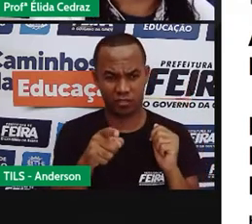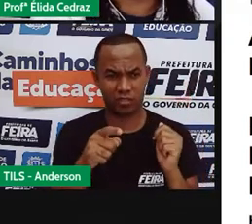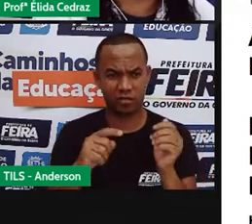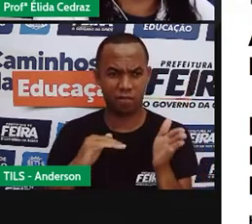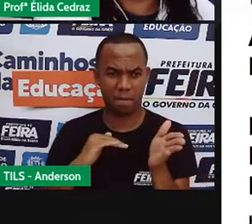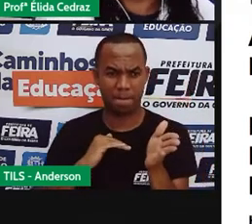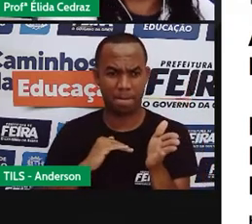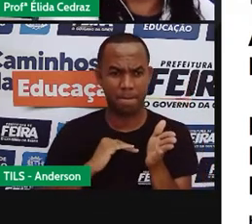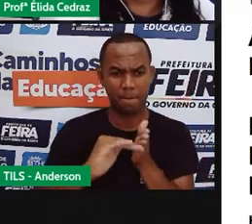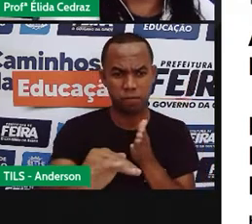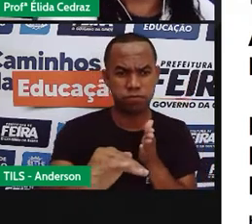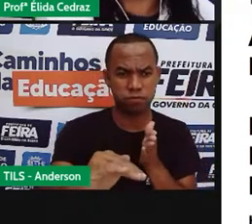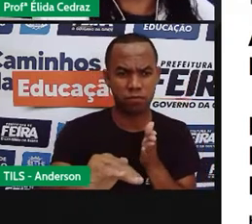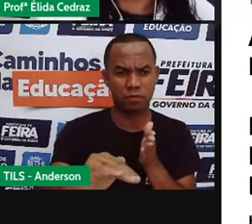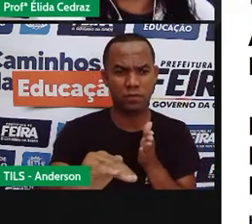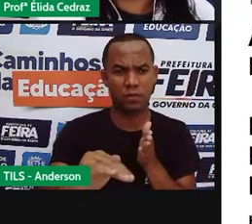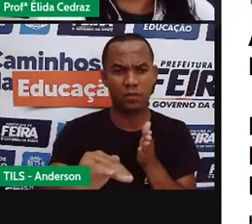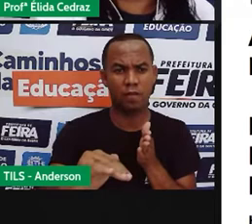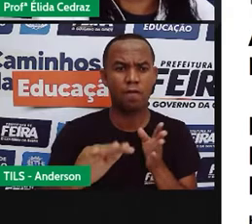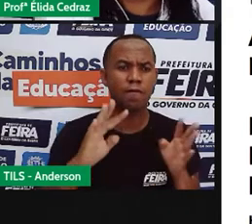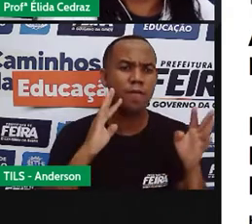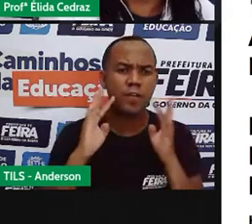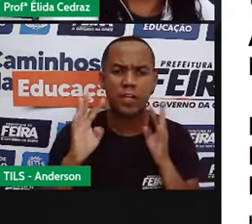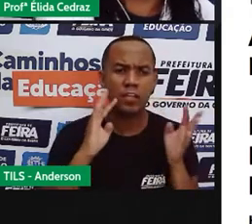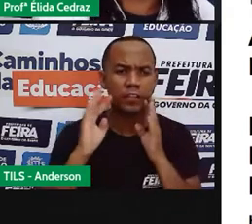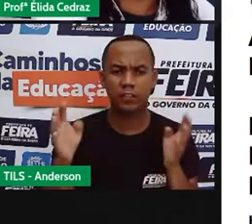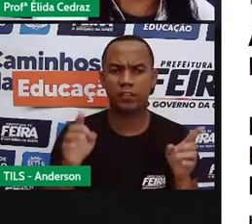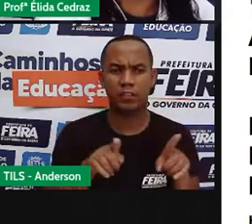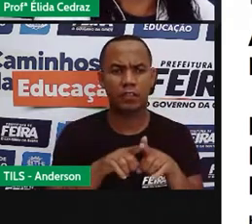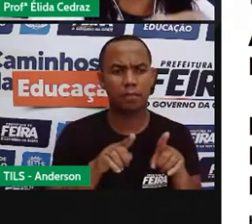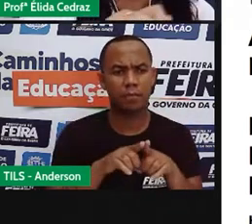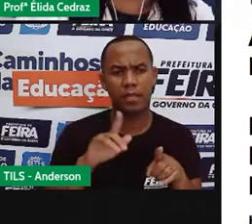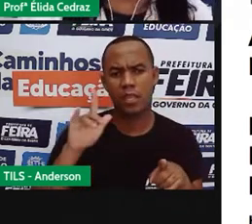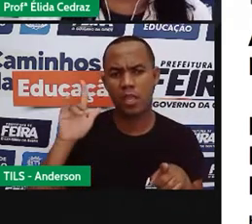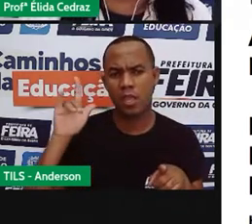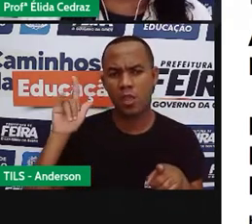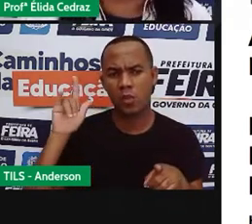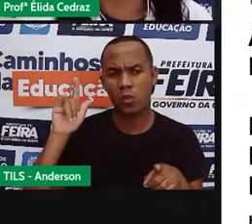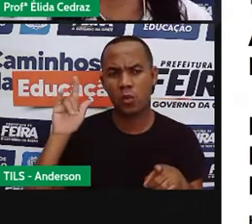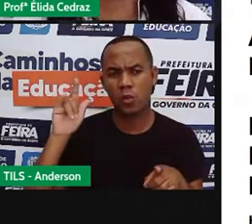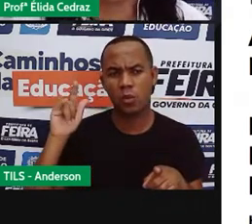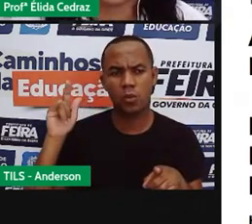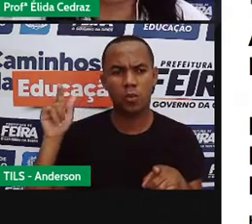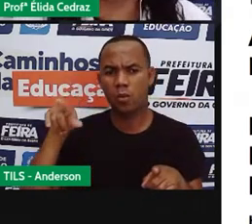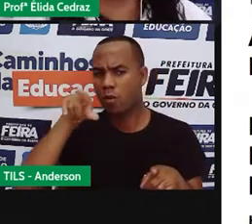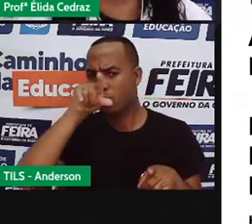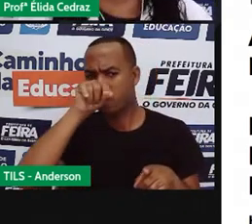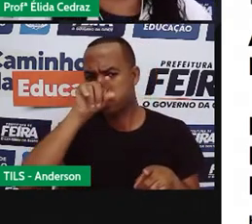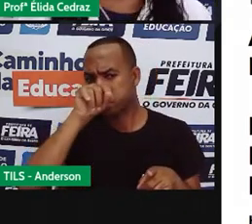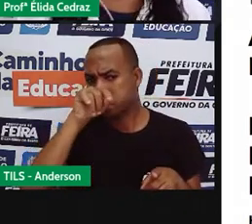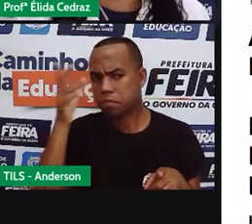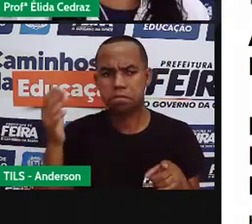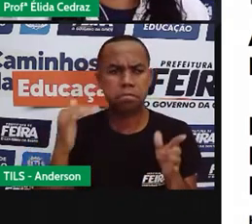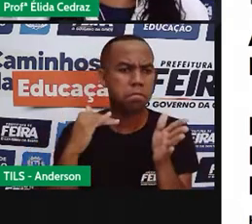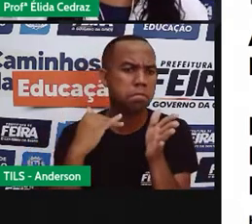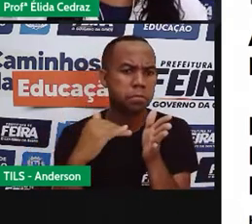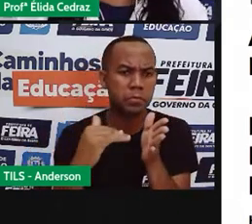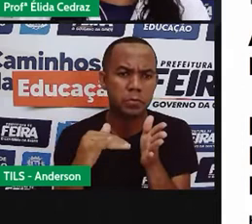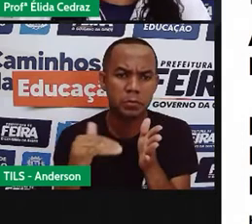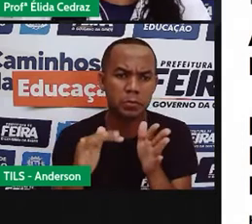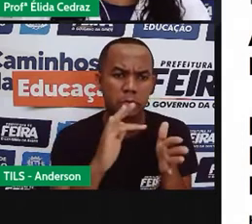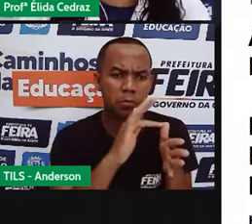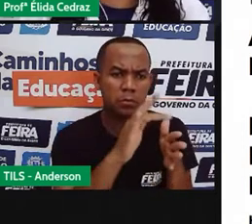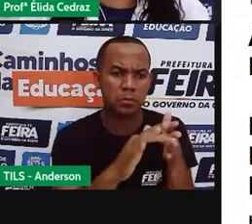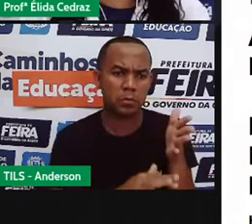reportagem, enviar pelo Facebook, pelo Twitter ou por e-mail. Essa facilidade a gente só